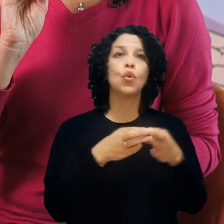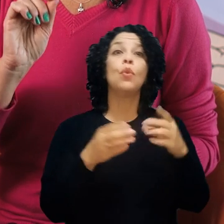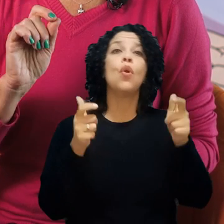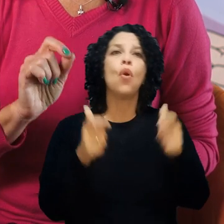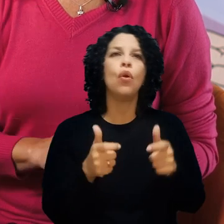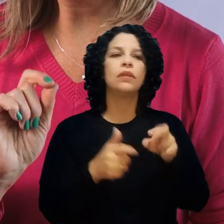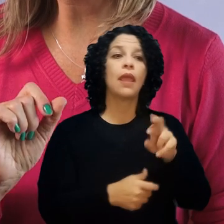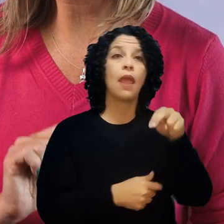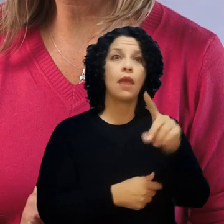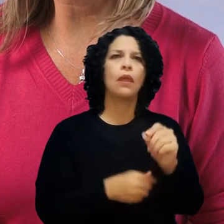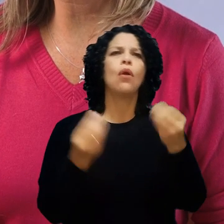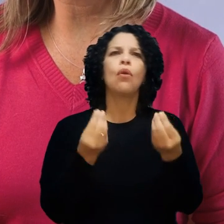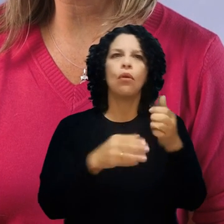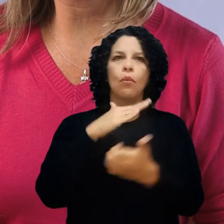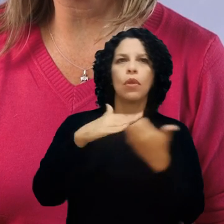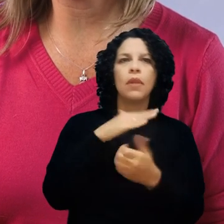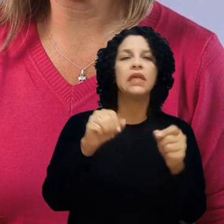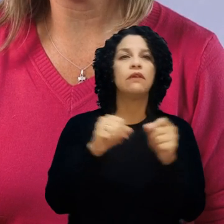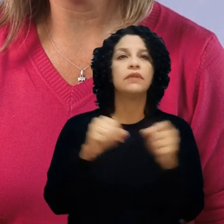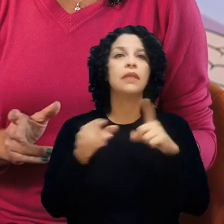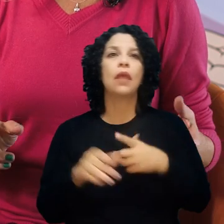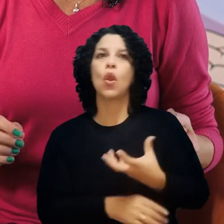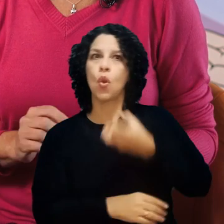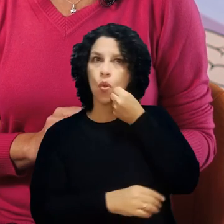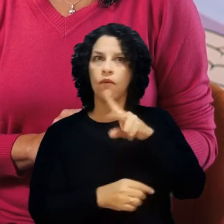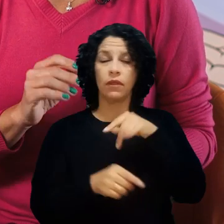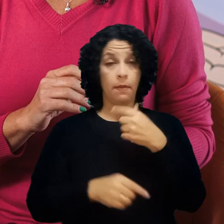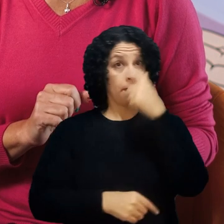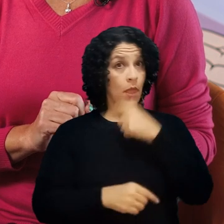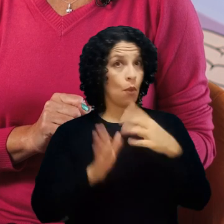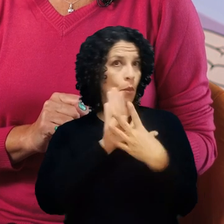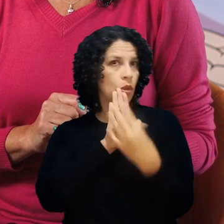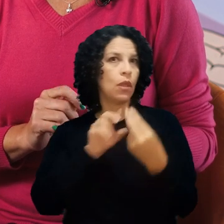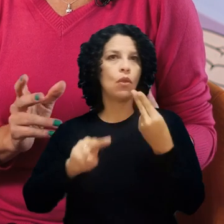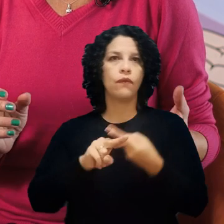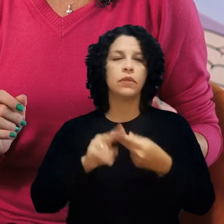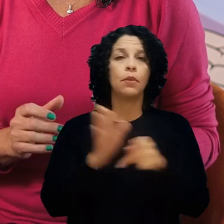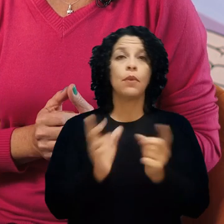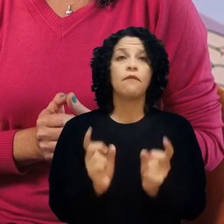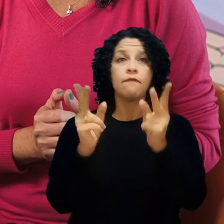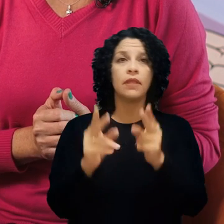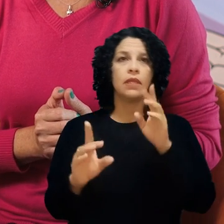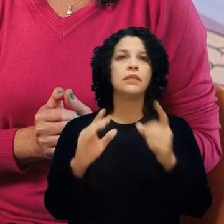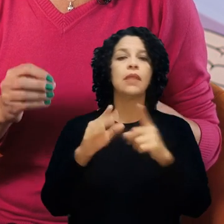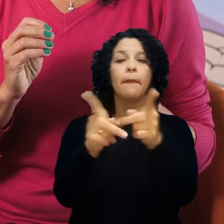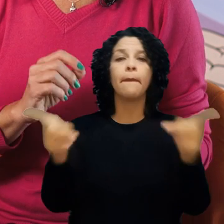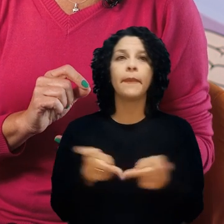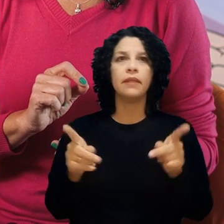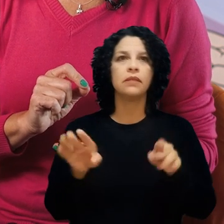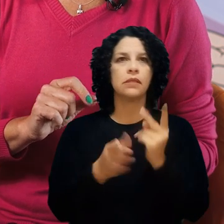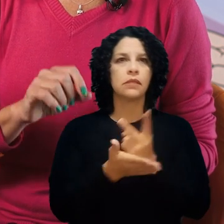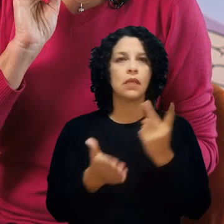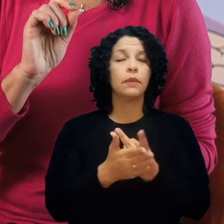Renda, descreva como a sua empresa vai gerar receita. No meu exemplo, vou colocar com as vendas diretas de pizza. Em